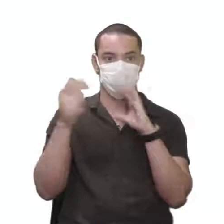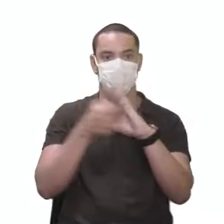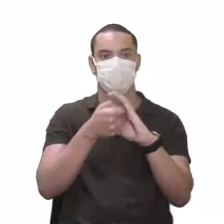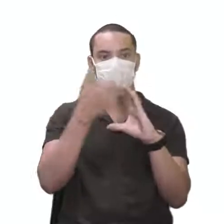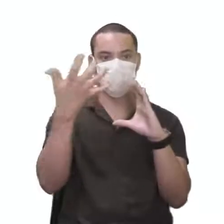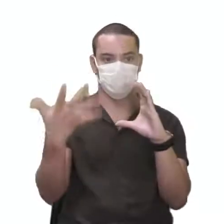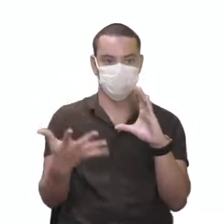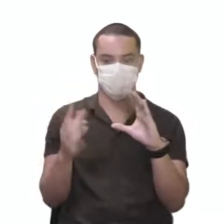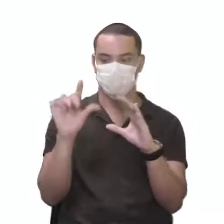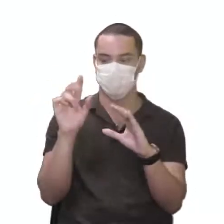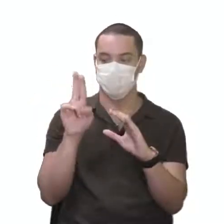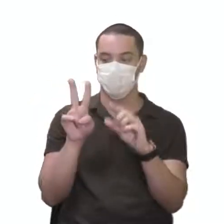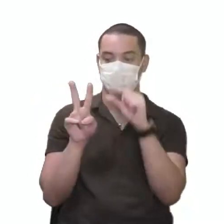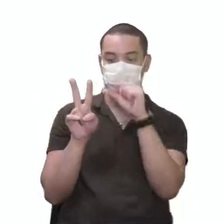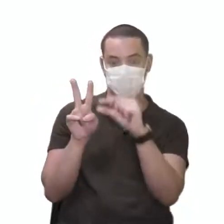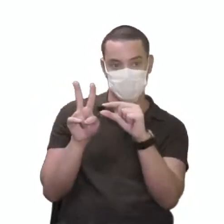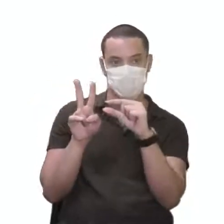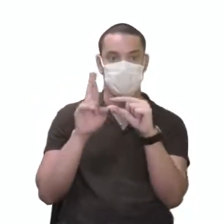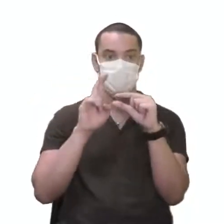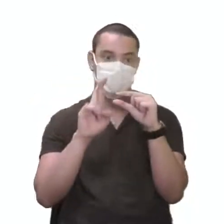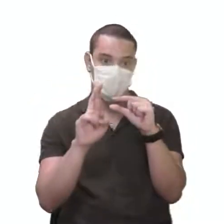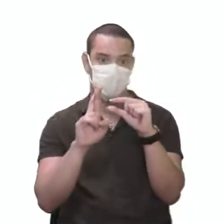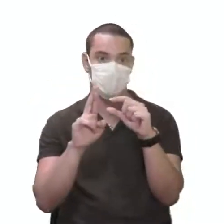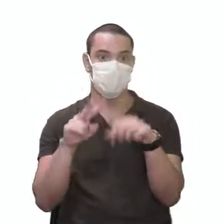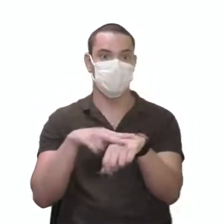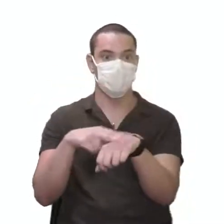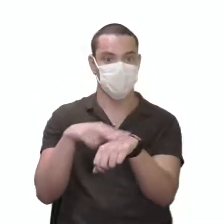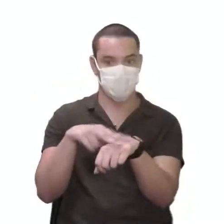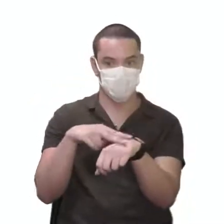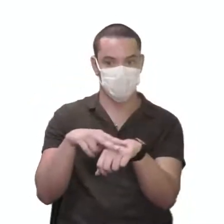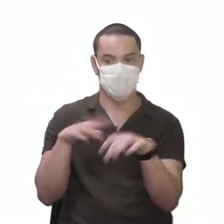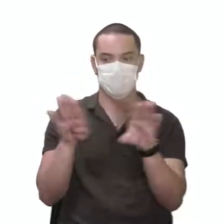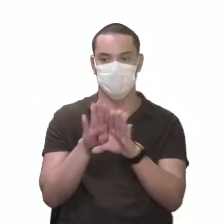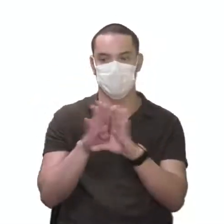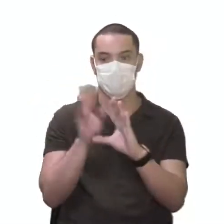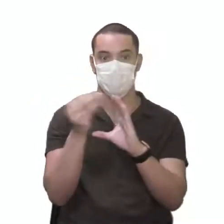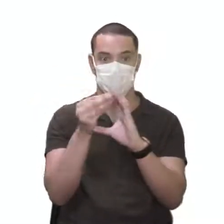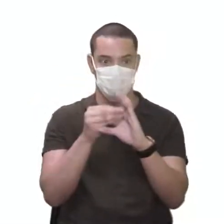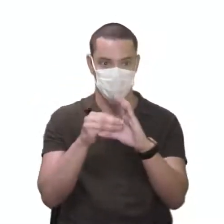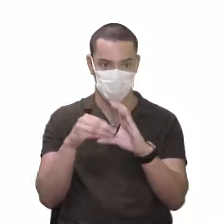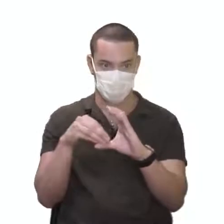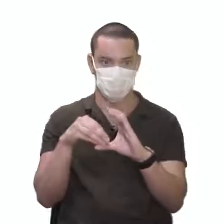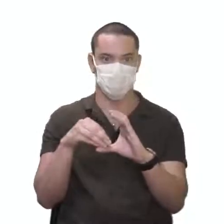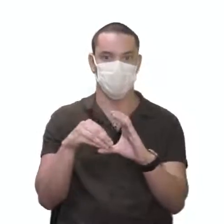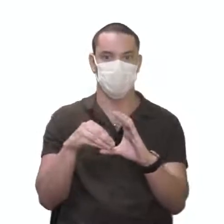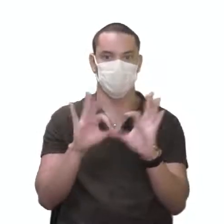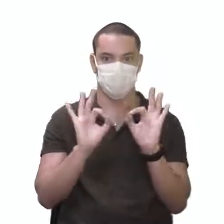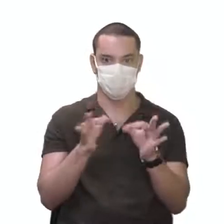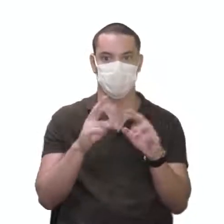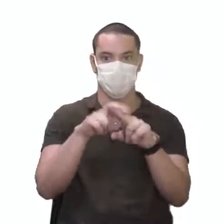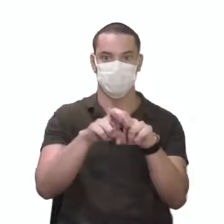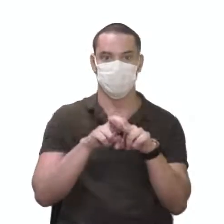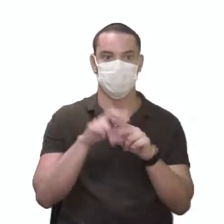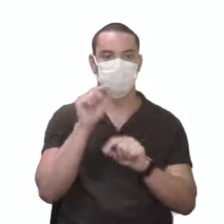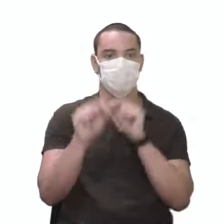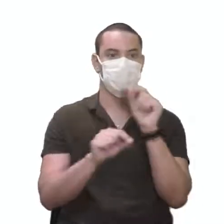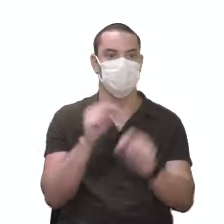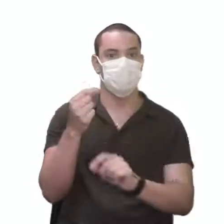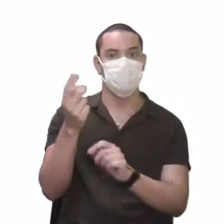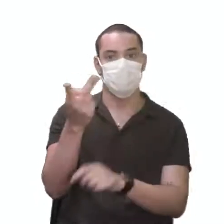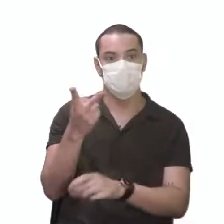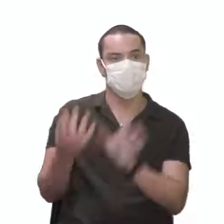recessiva, que é o Vzinho e Rzinho, é de verde rugoso, tá bom? E aí, foi quando eles